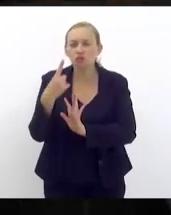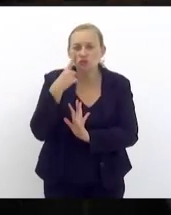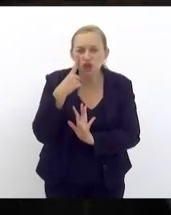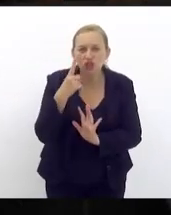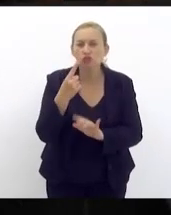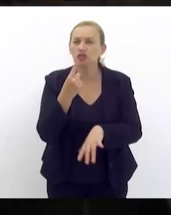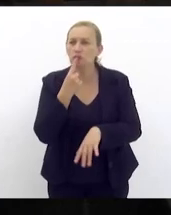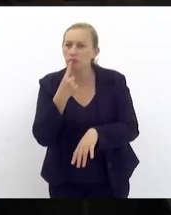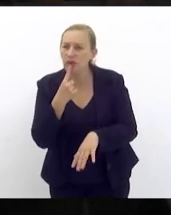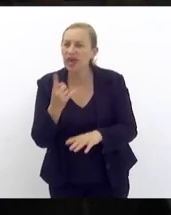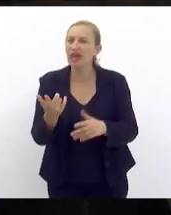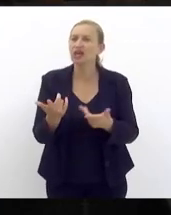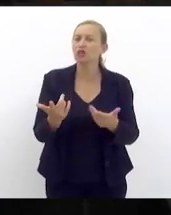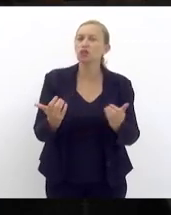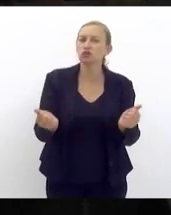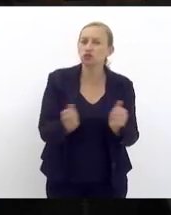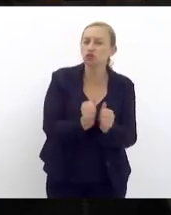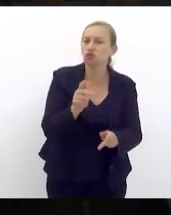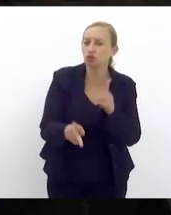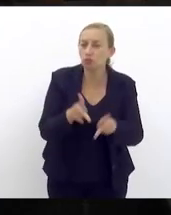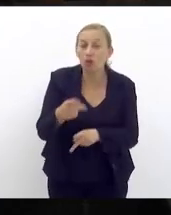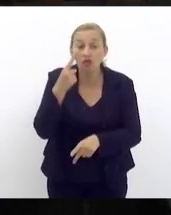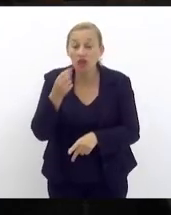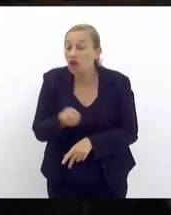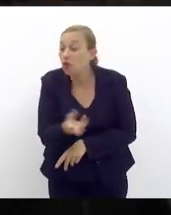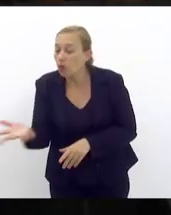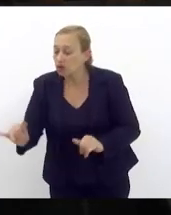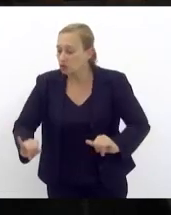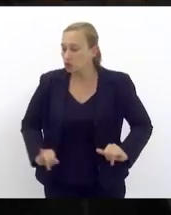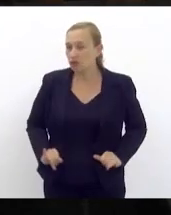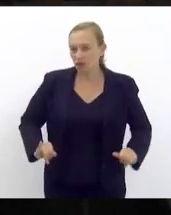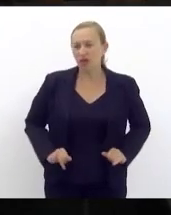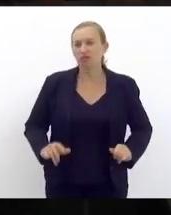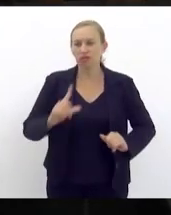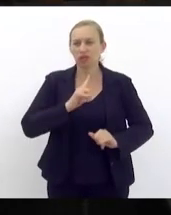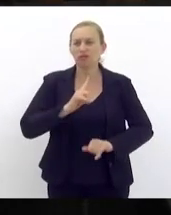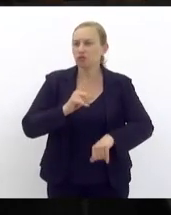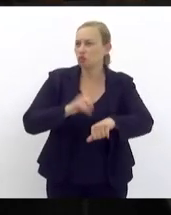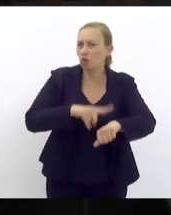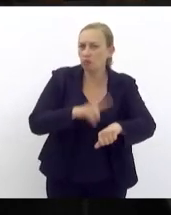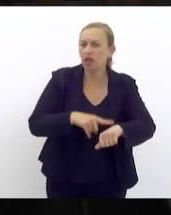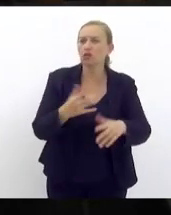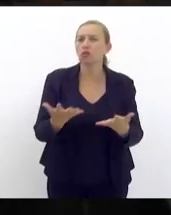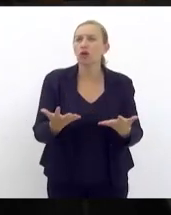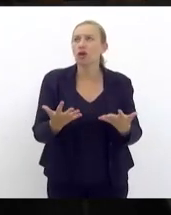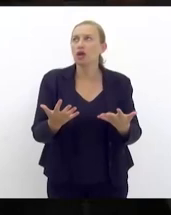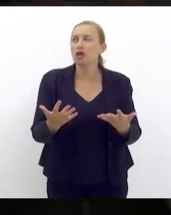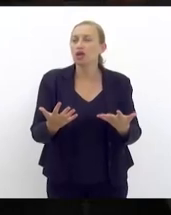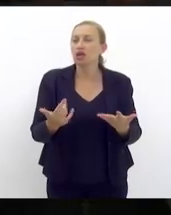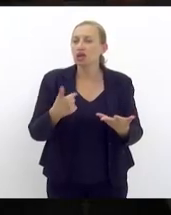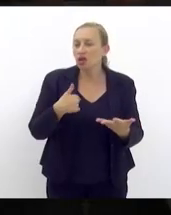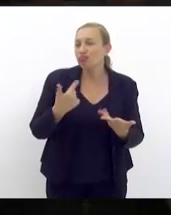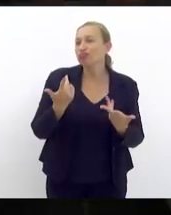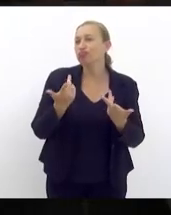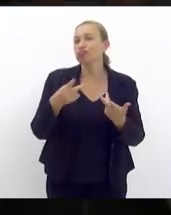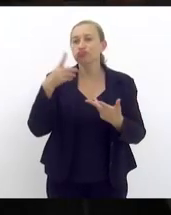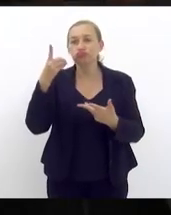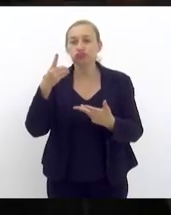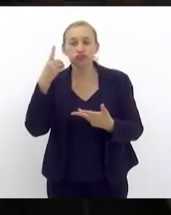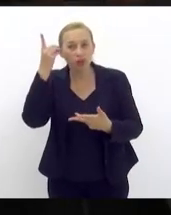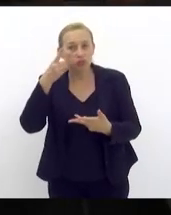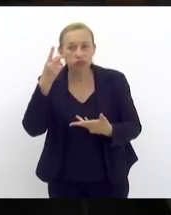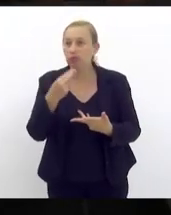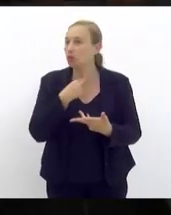participando junto ali com os moradores a gente viu quantos moradores sofreram naquele momento e eu como parlamentar não poderia me